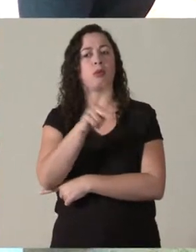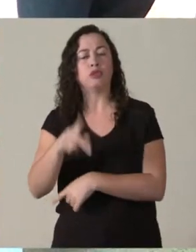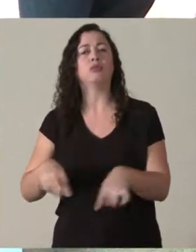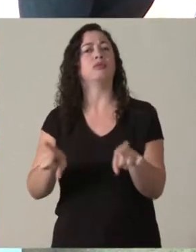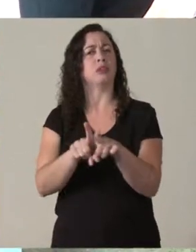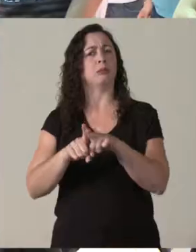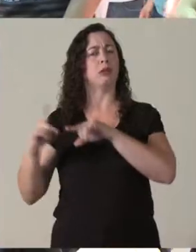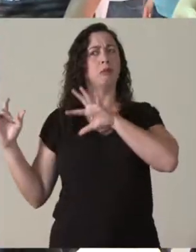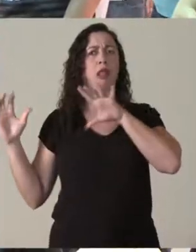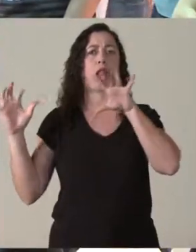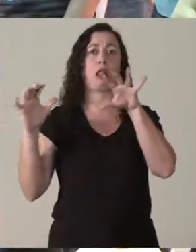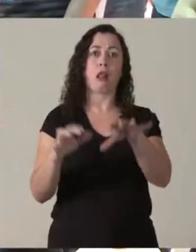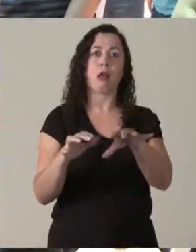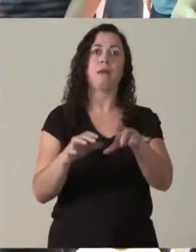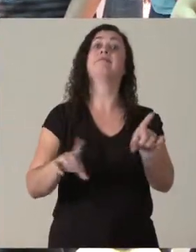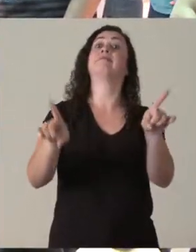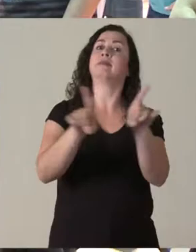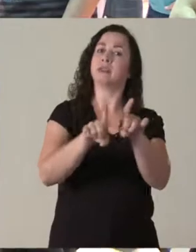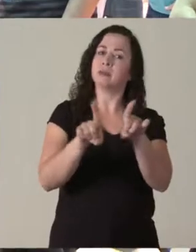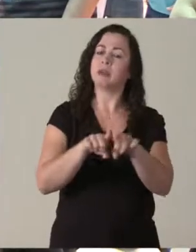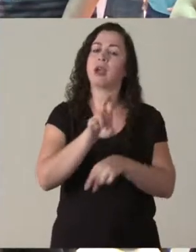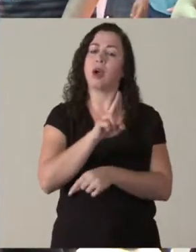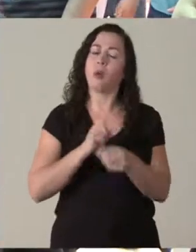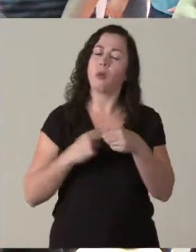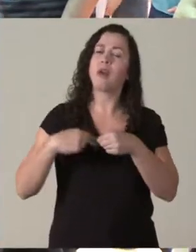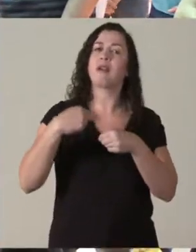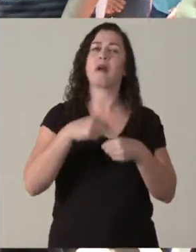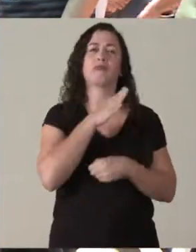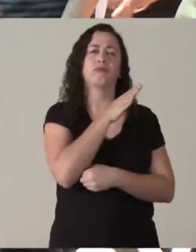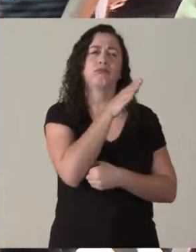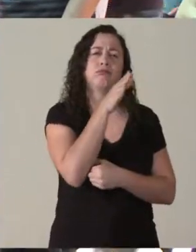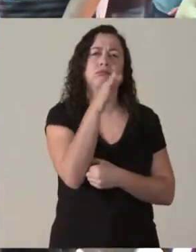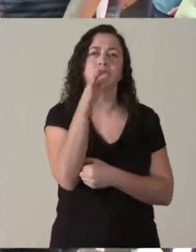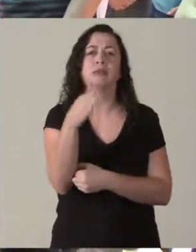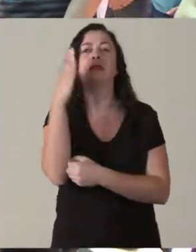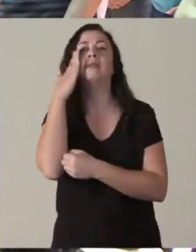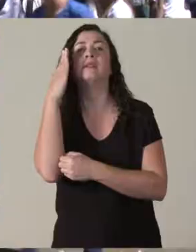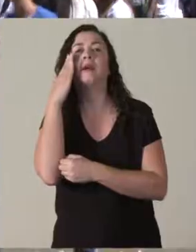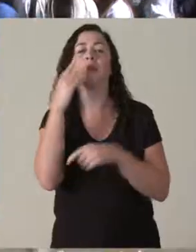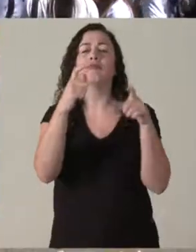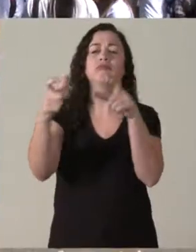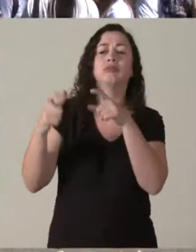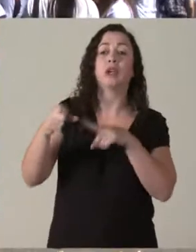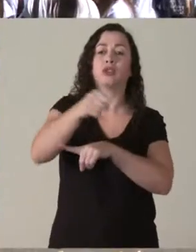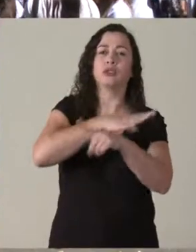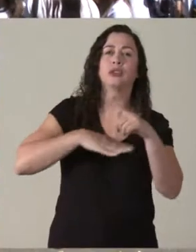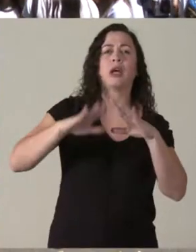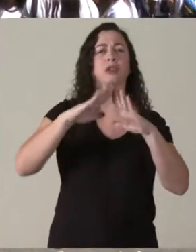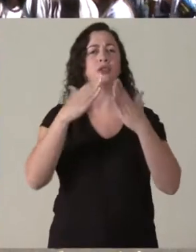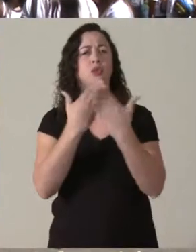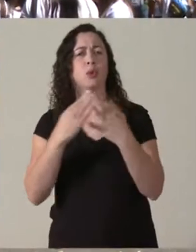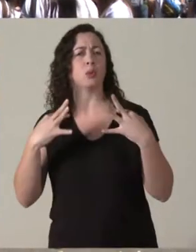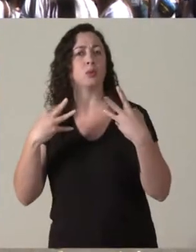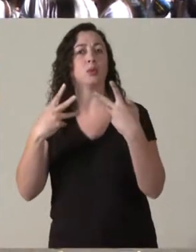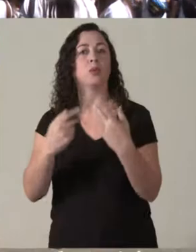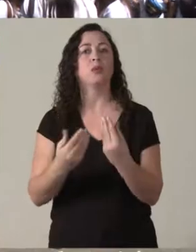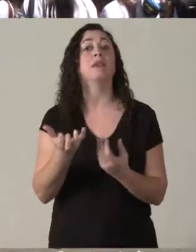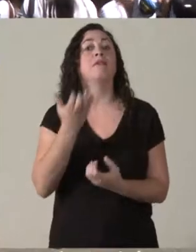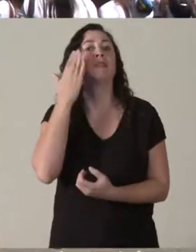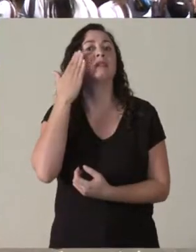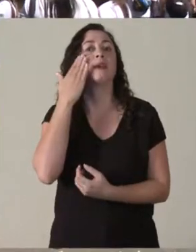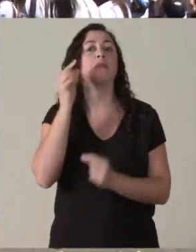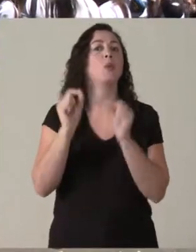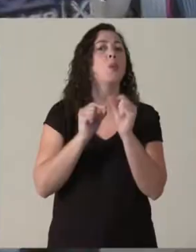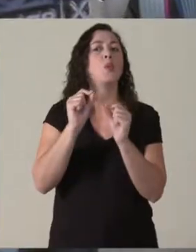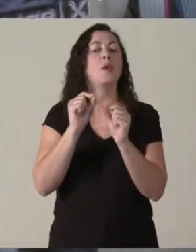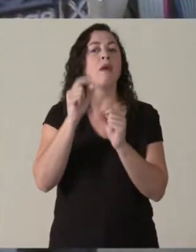cá, mas também a Unicamp ir ouvir nas escolas, nos vários setores da sociedade, o que é que se espera da